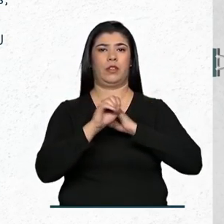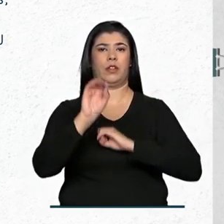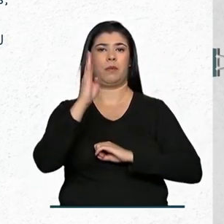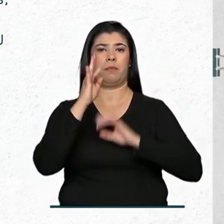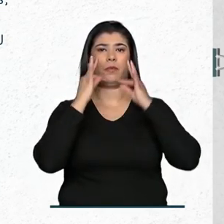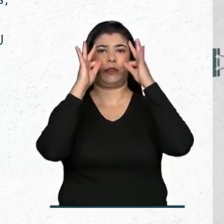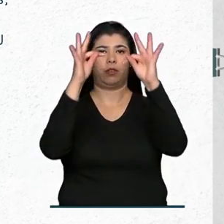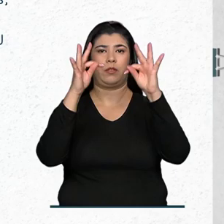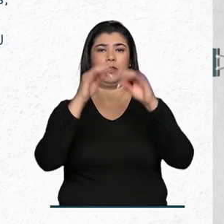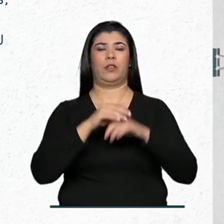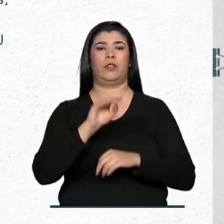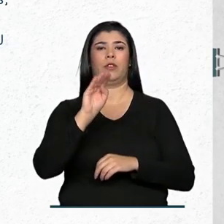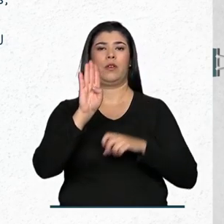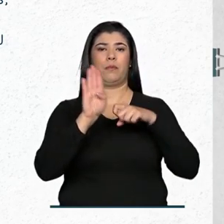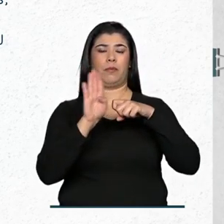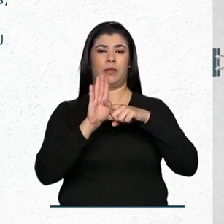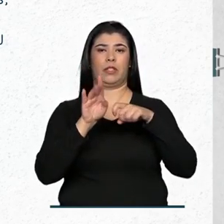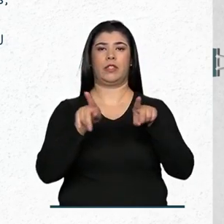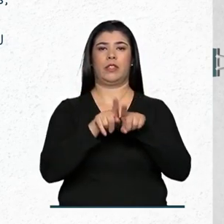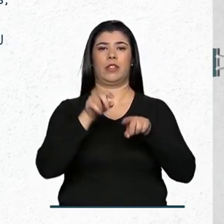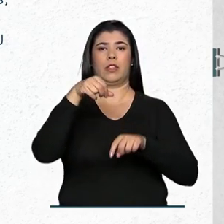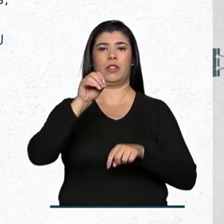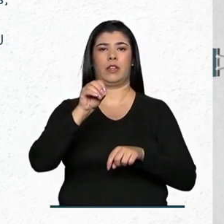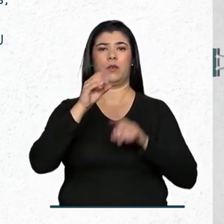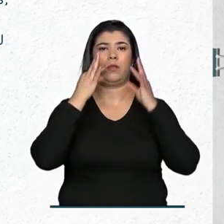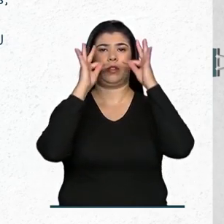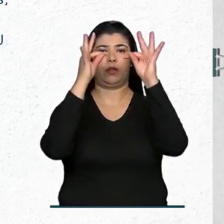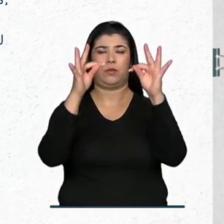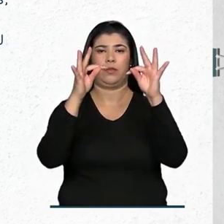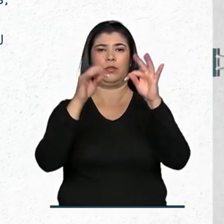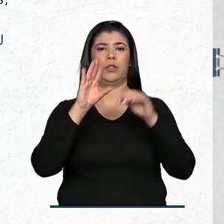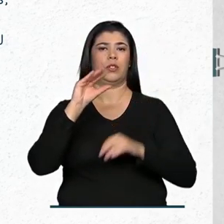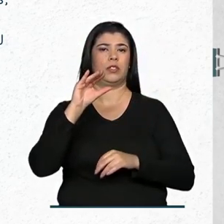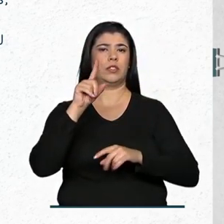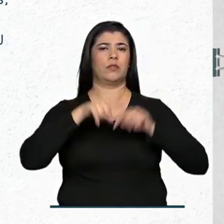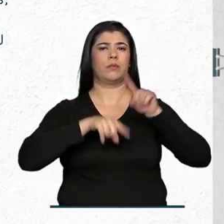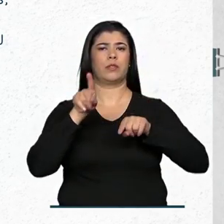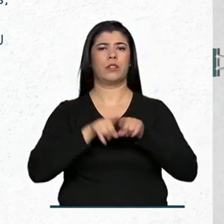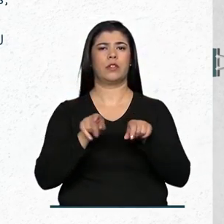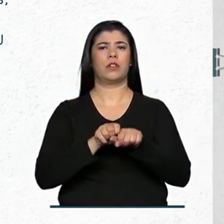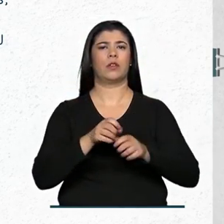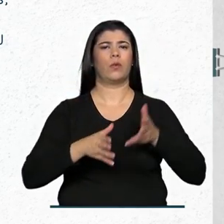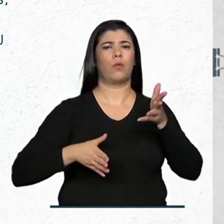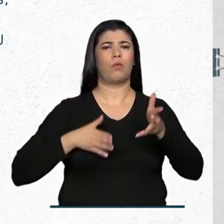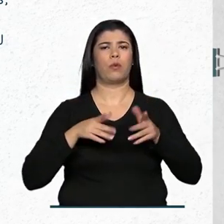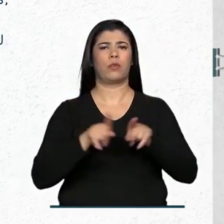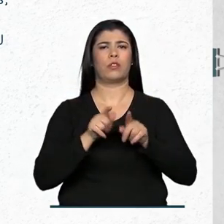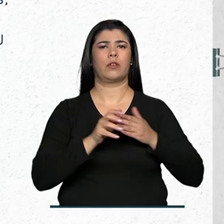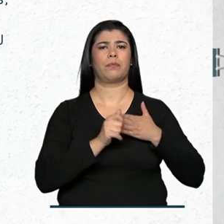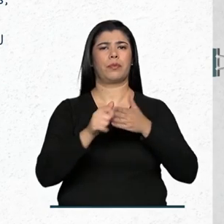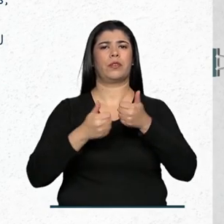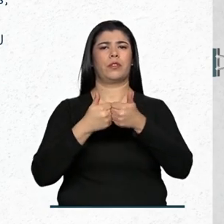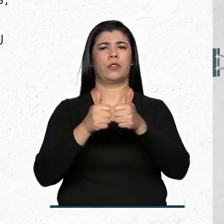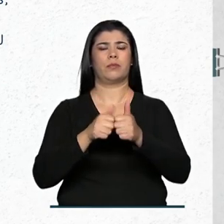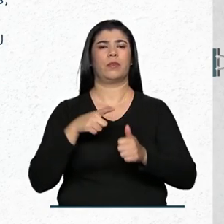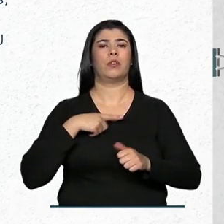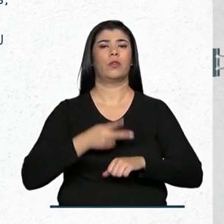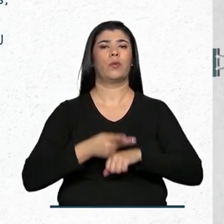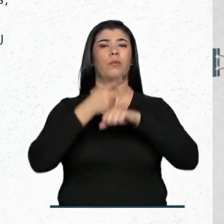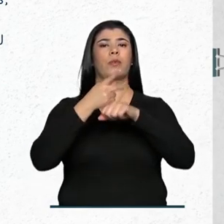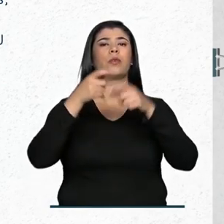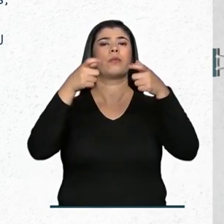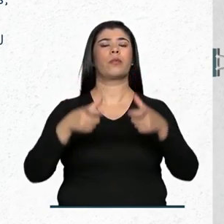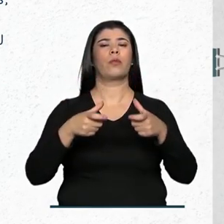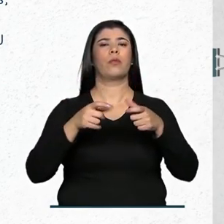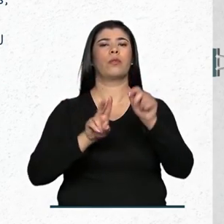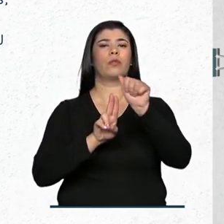biotecnologia, biomedicina, nanotecnologia, ciência de materiais, robótica e transportes. A premiação será